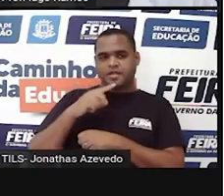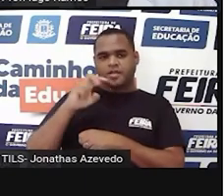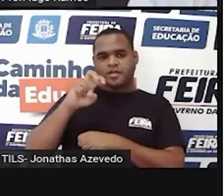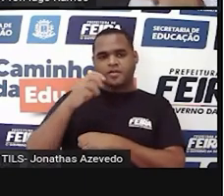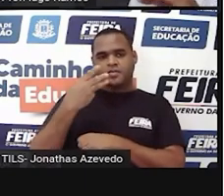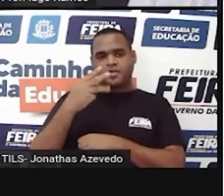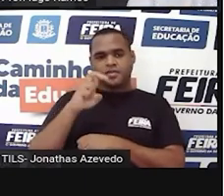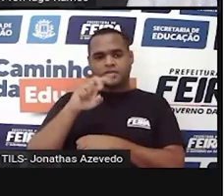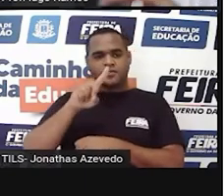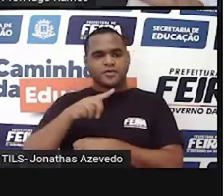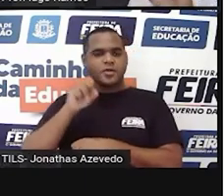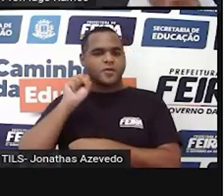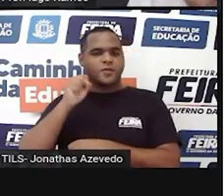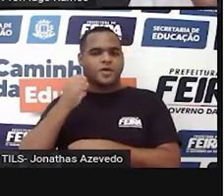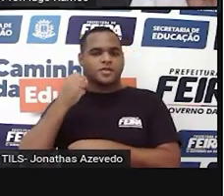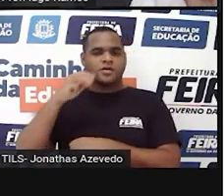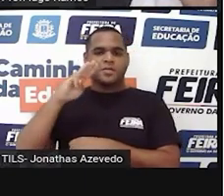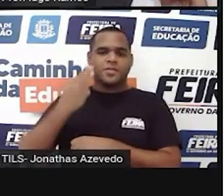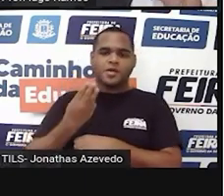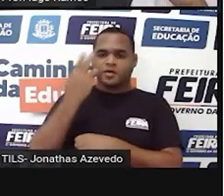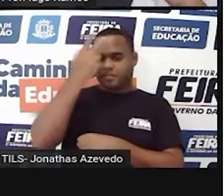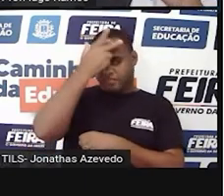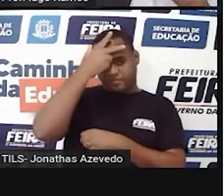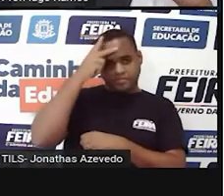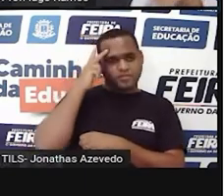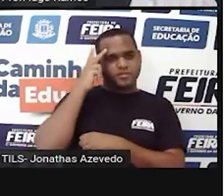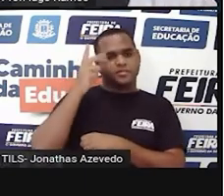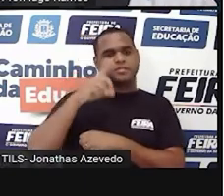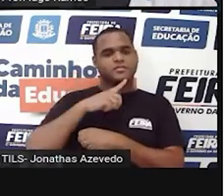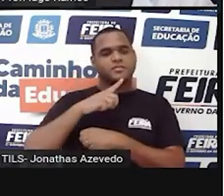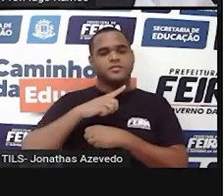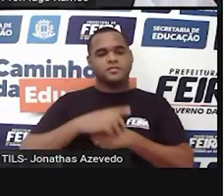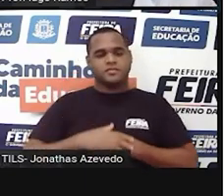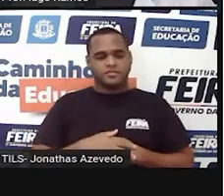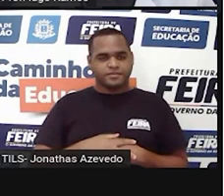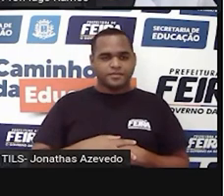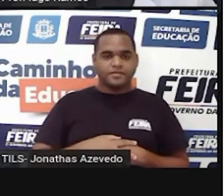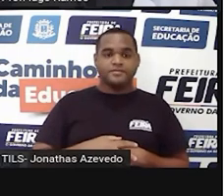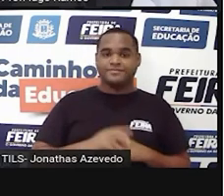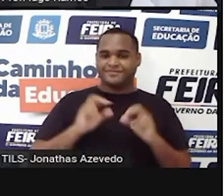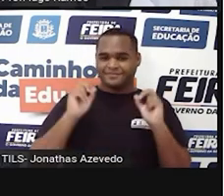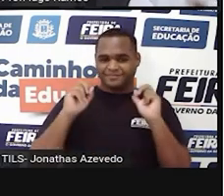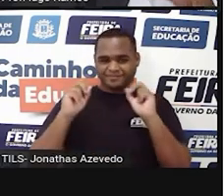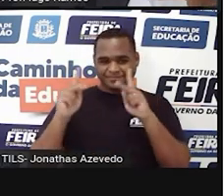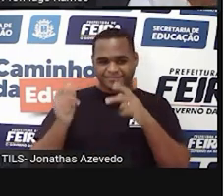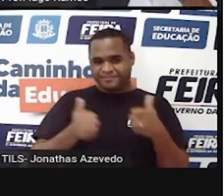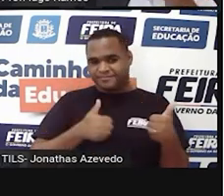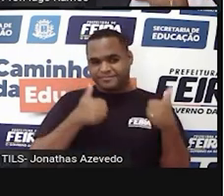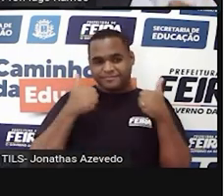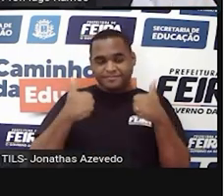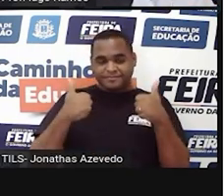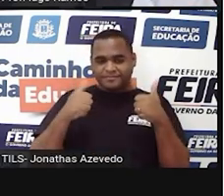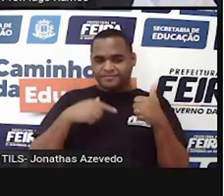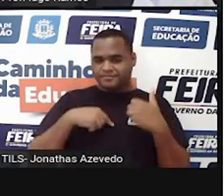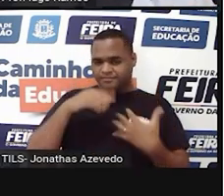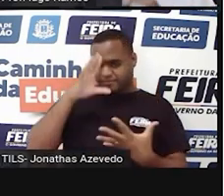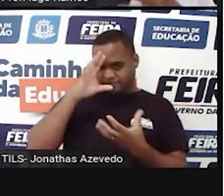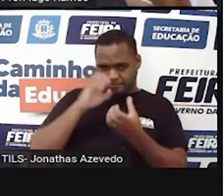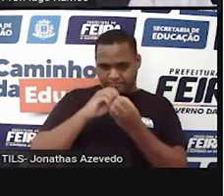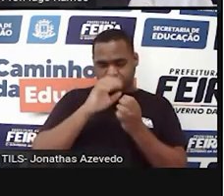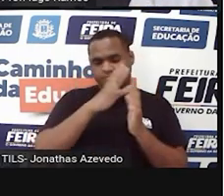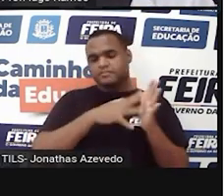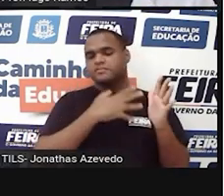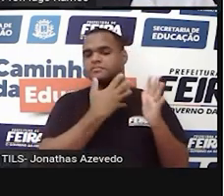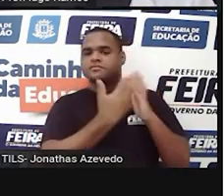535,8 milhões de pessoas. Tá bom? Então, a gente compreendeu a tabela,